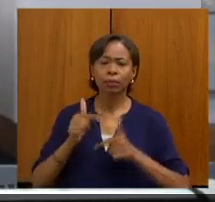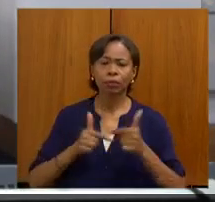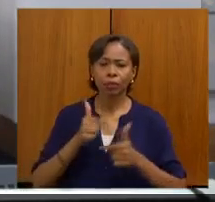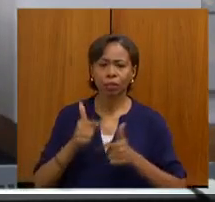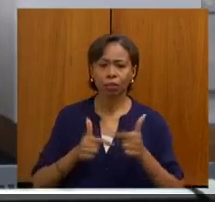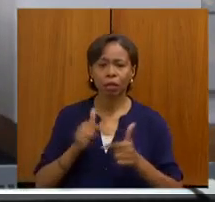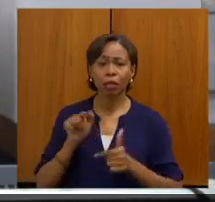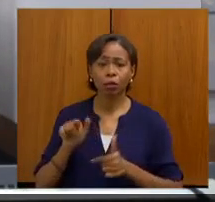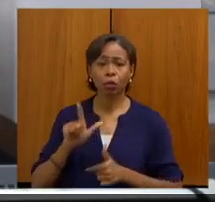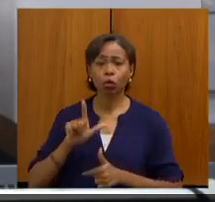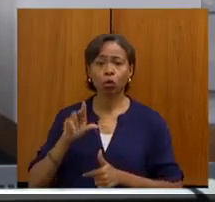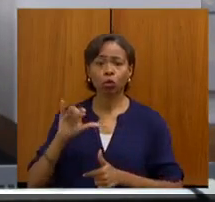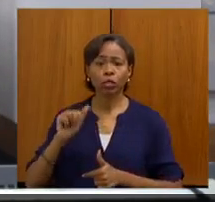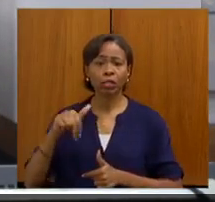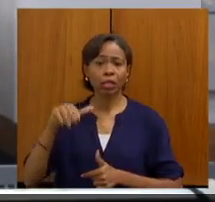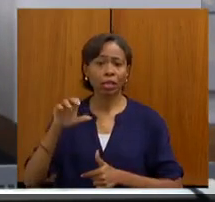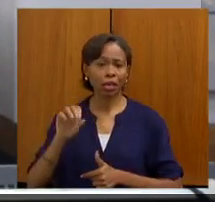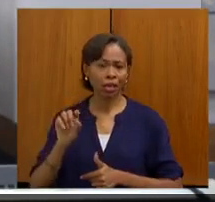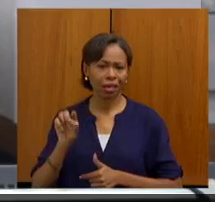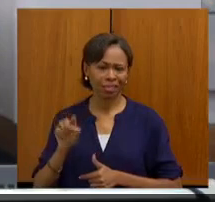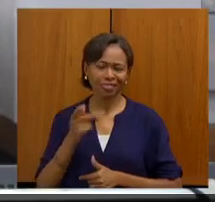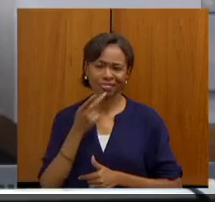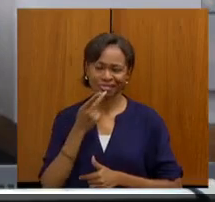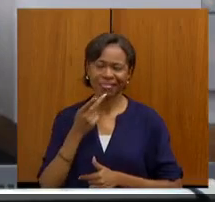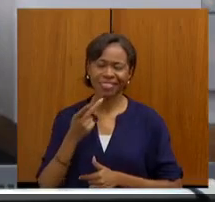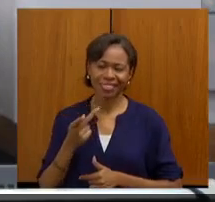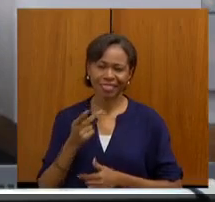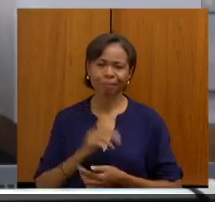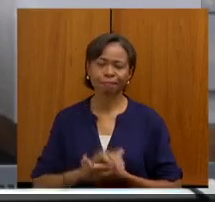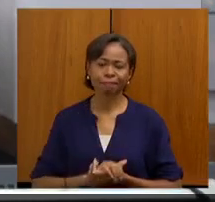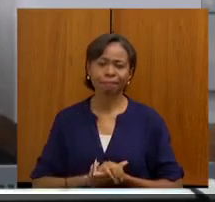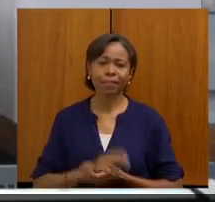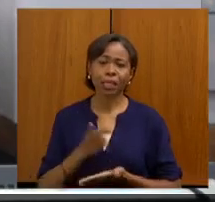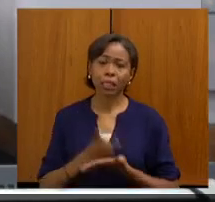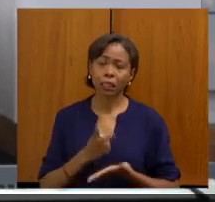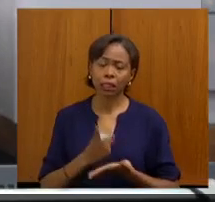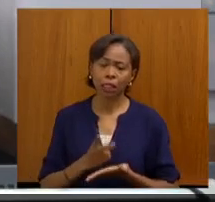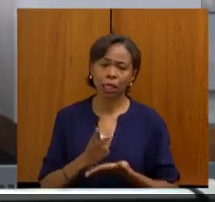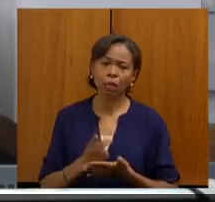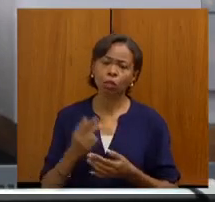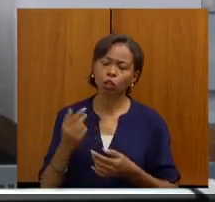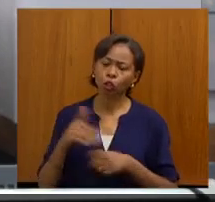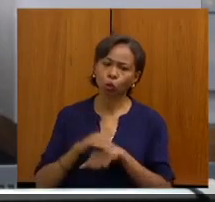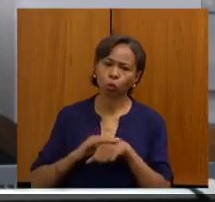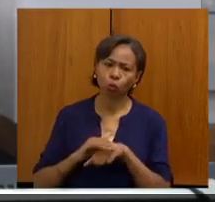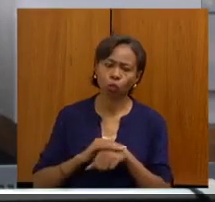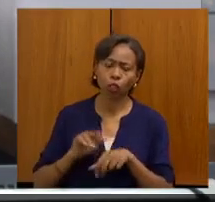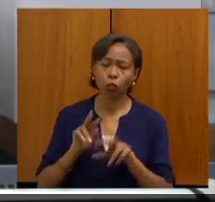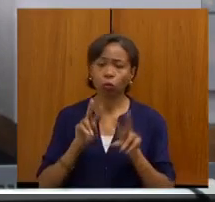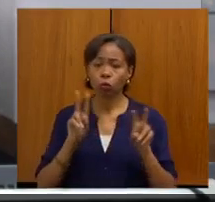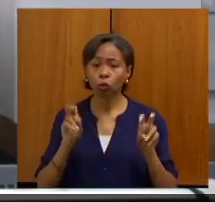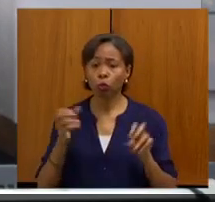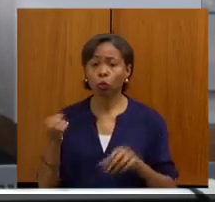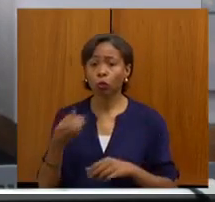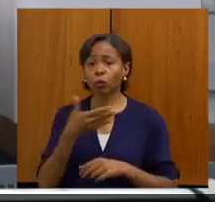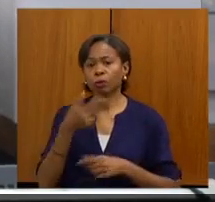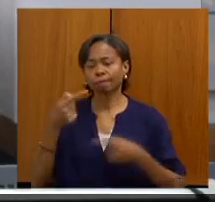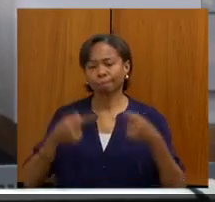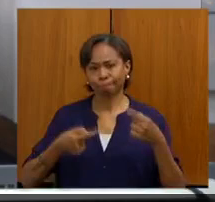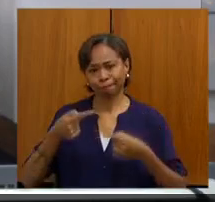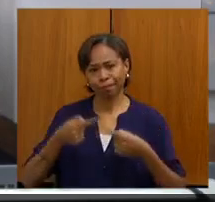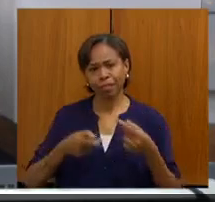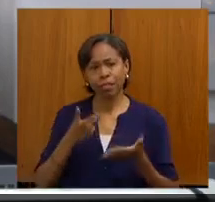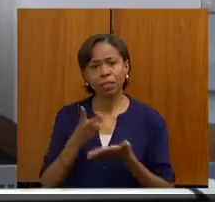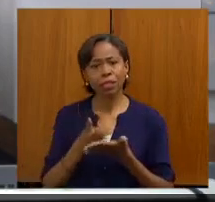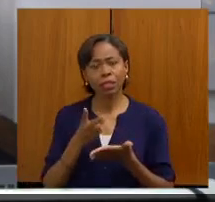parceiro da Secretaria. A gente vem sempre discutindo novas políticas, é que a gente sempre